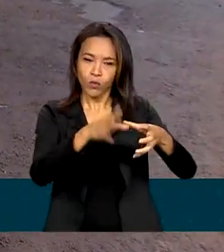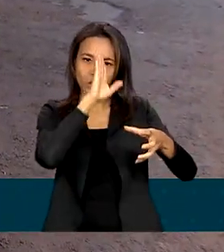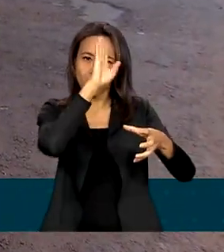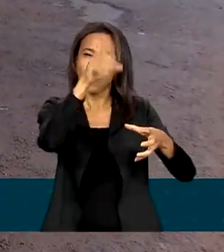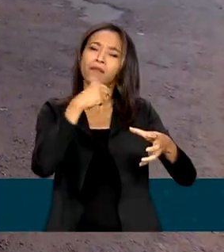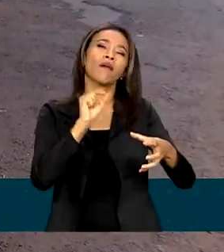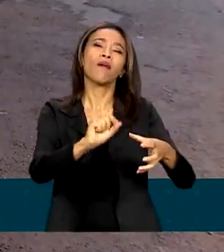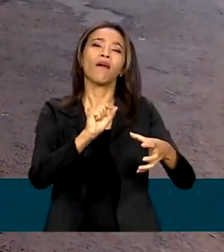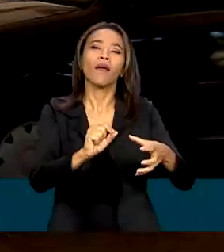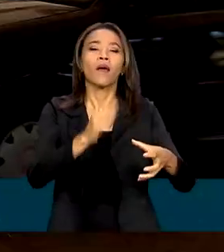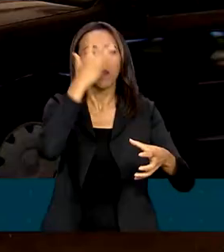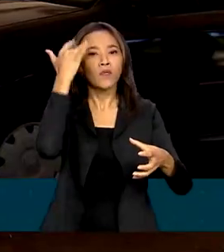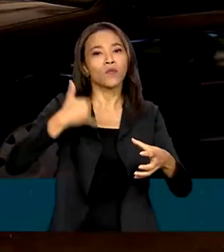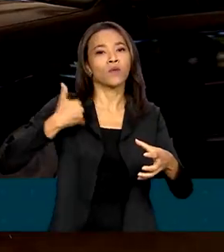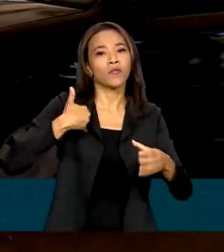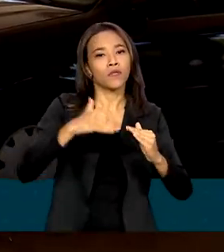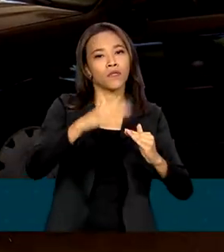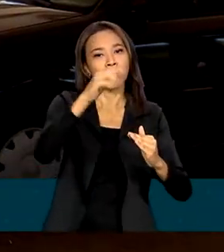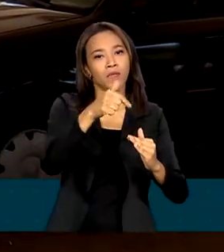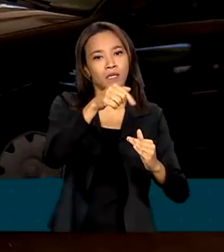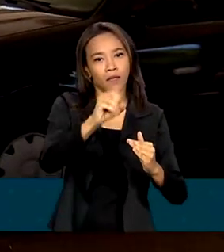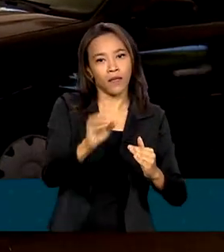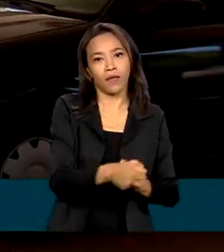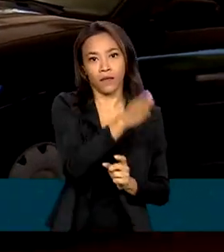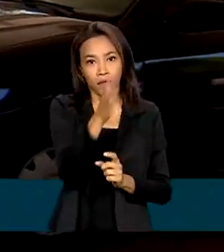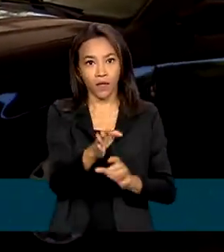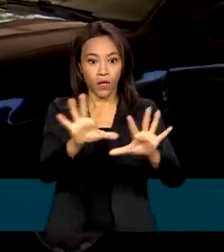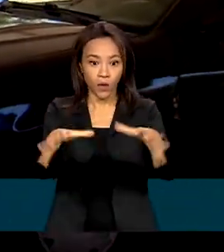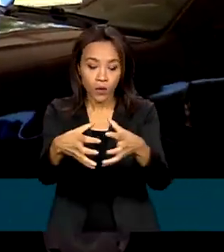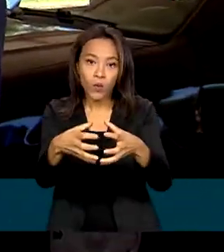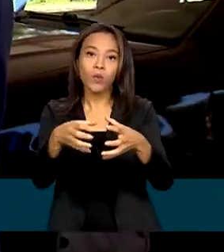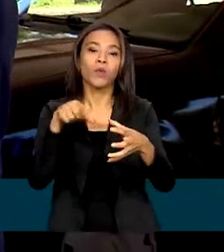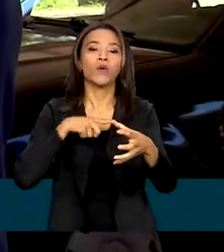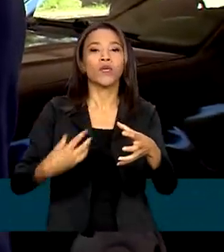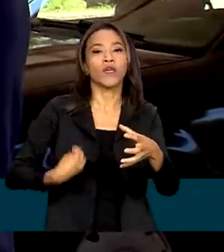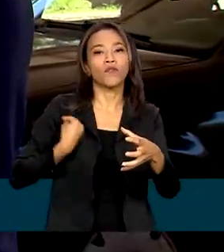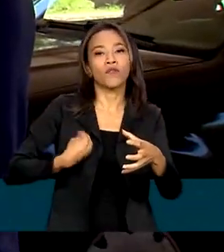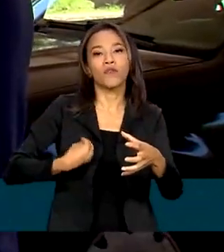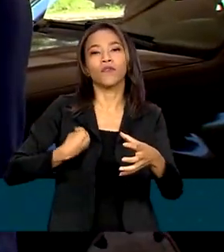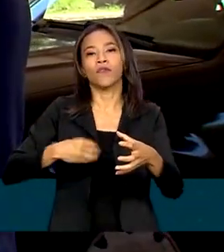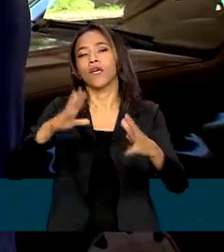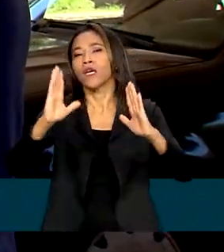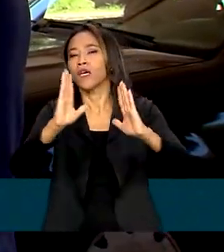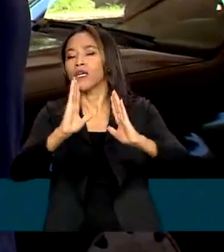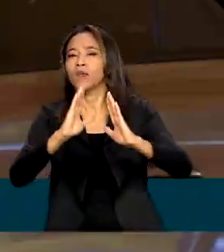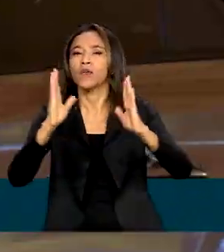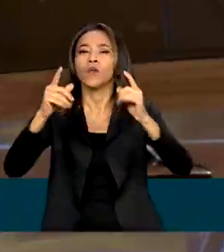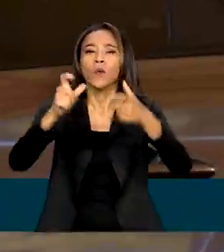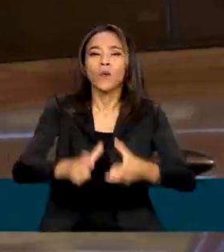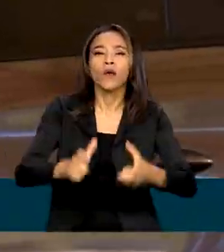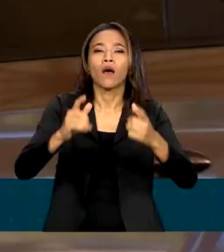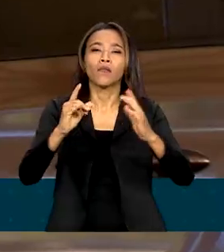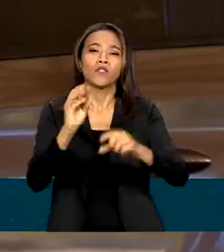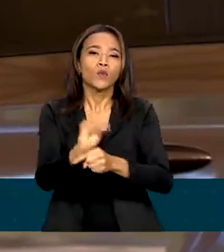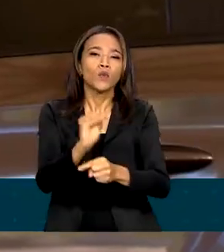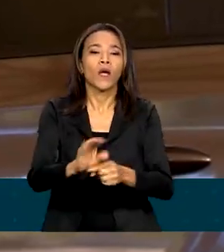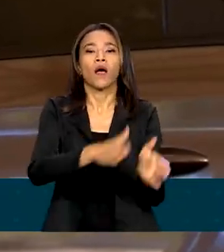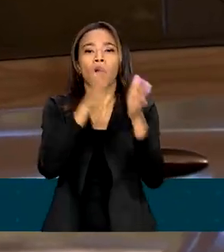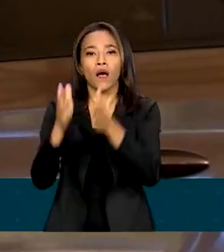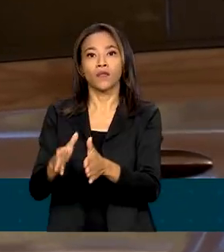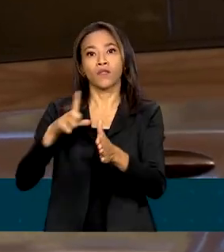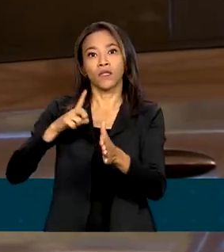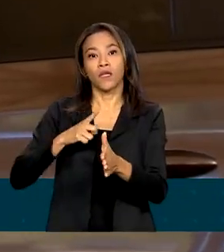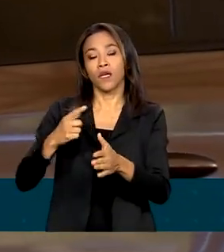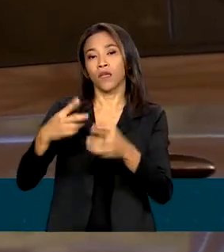são eles? Pessoas com 70 anos ou mais, aqueles que vivem em instituições permanentes, aqueles imunocomprometidos, os